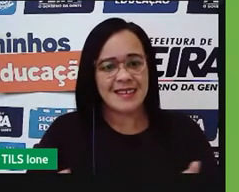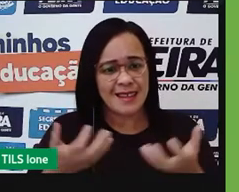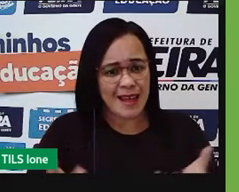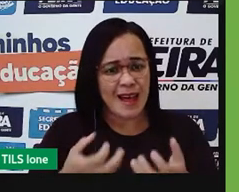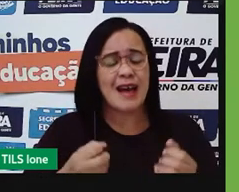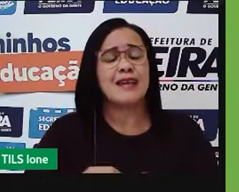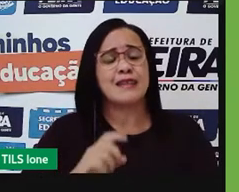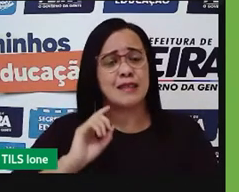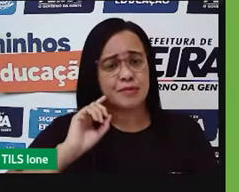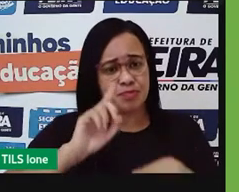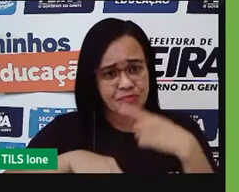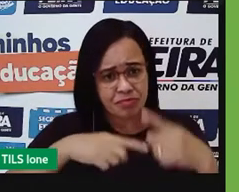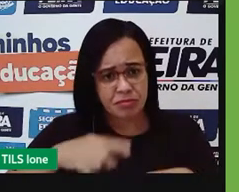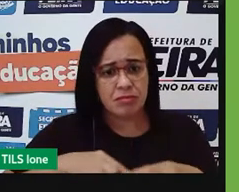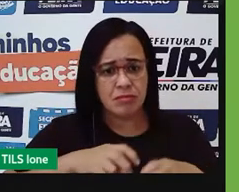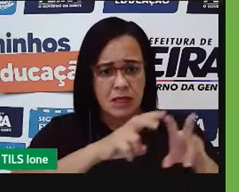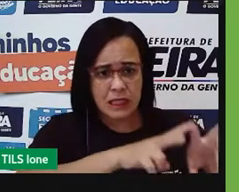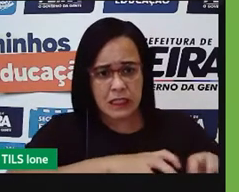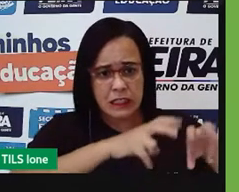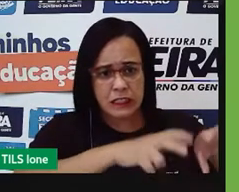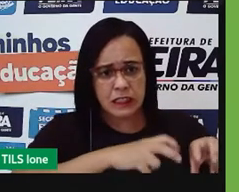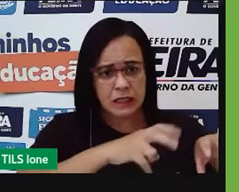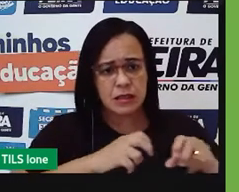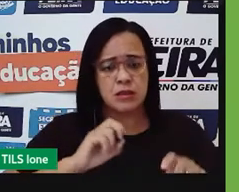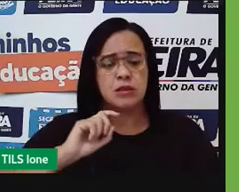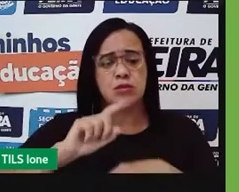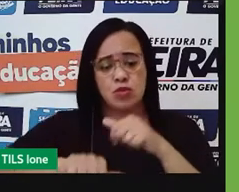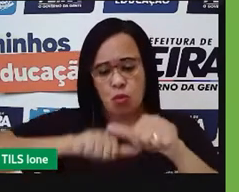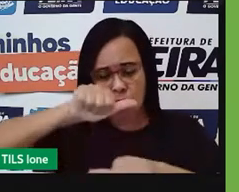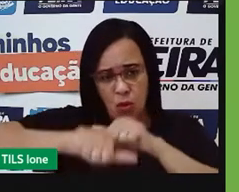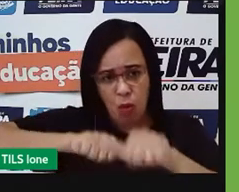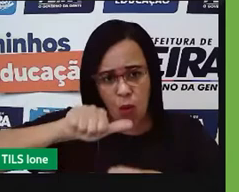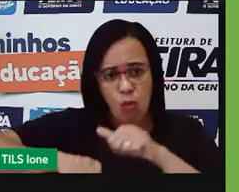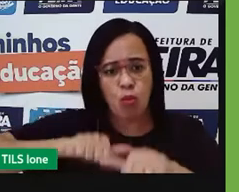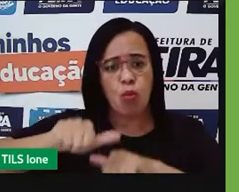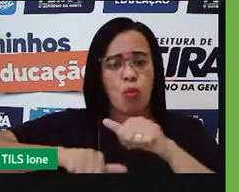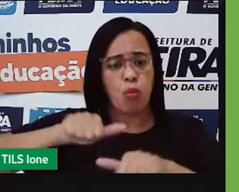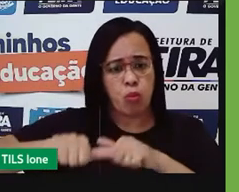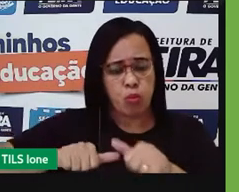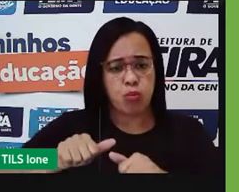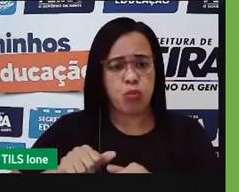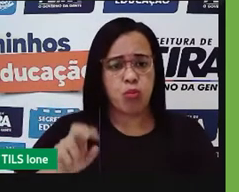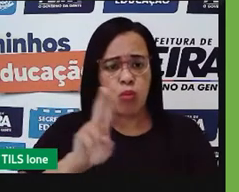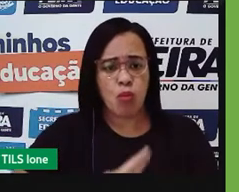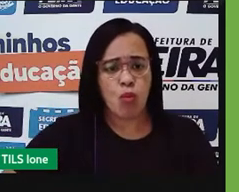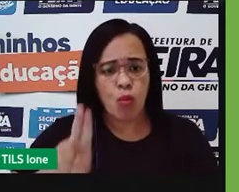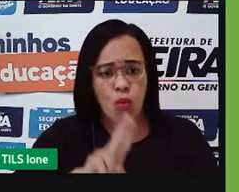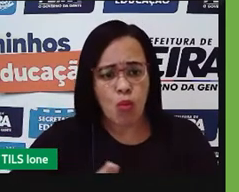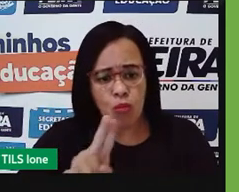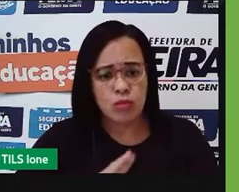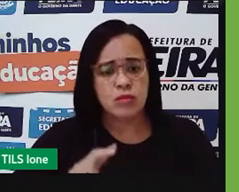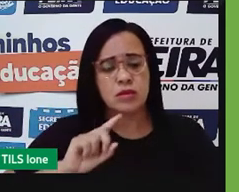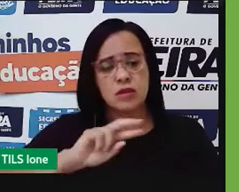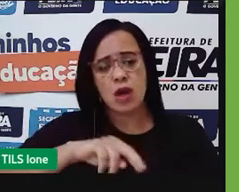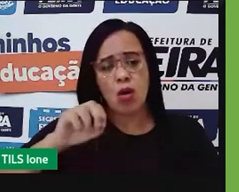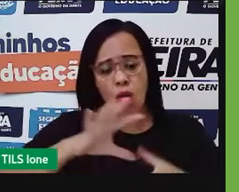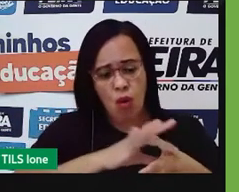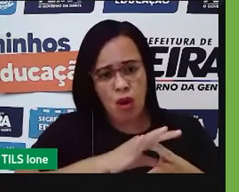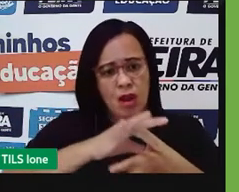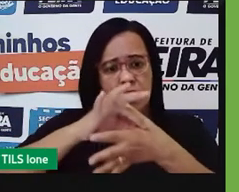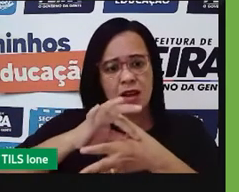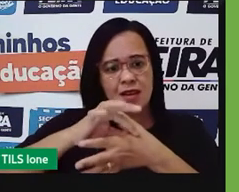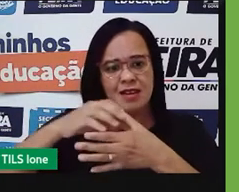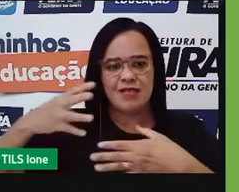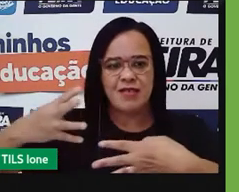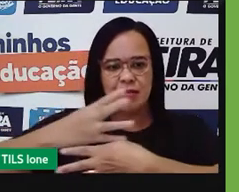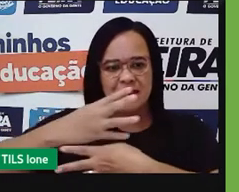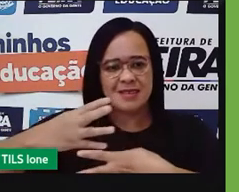e depois ele é transformado ou em matéria-prima ou o próprio produto já para poder usar, ele é levado para a cidade e depois a gente